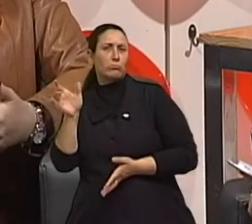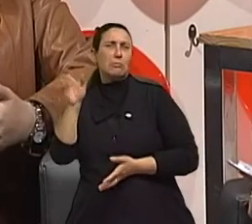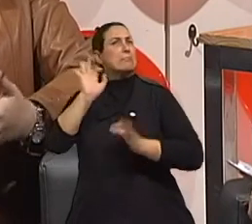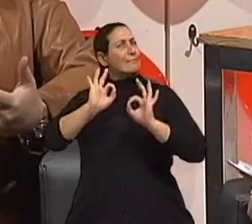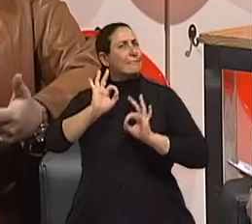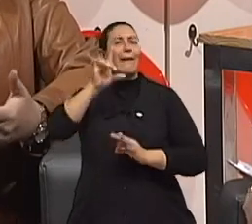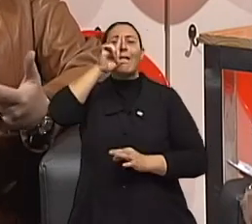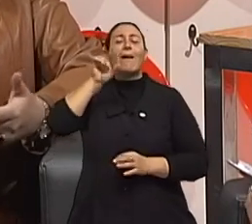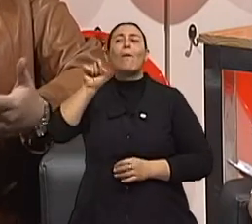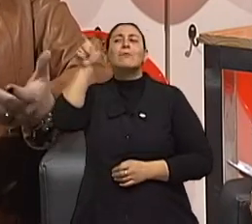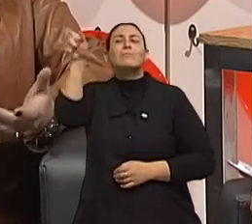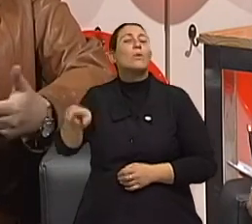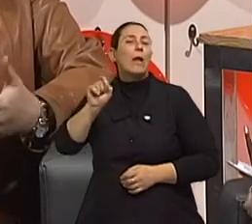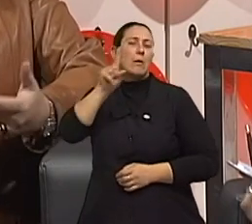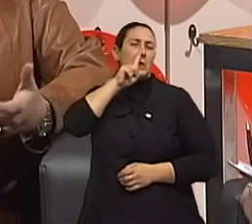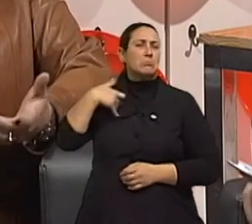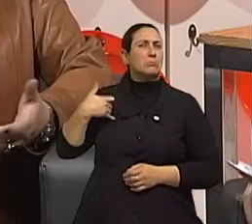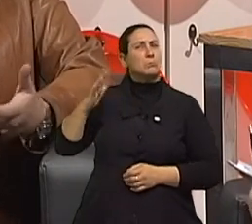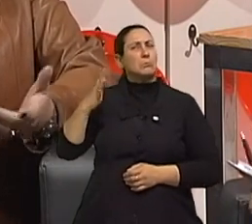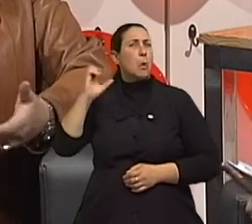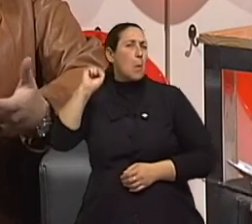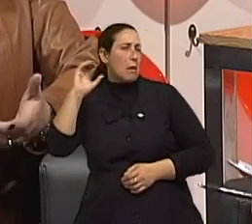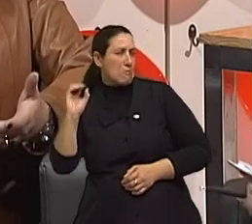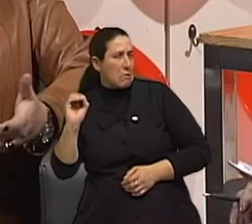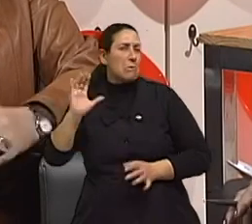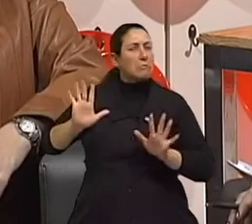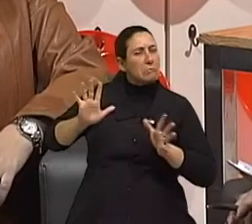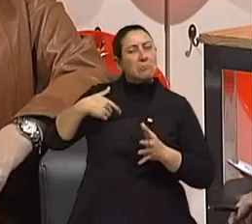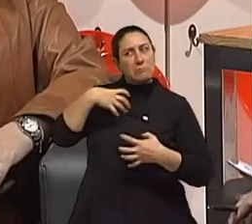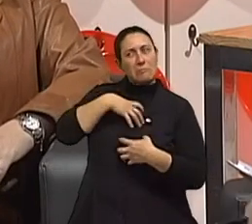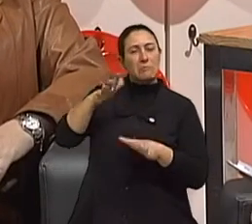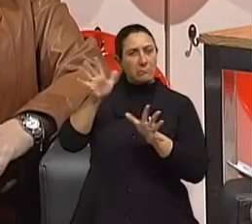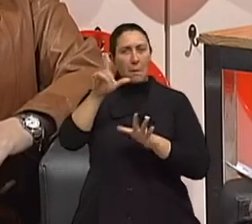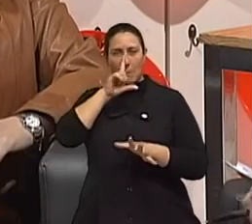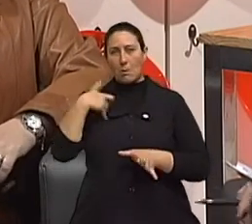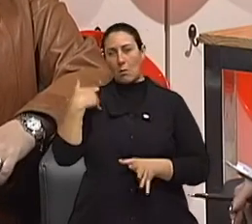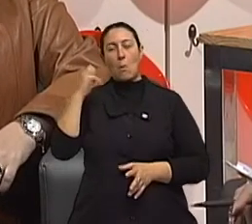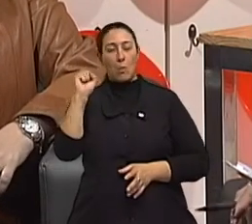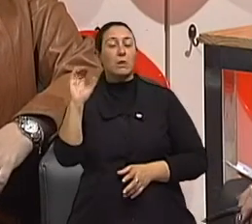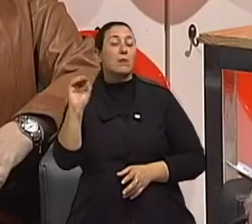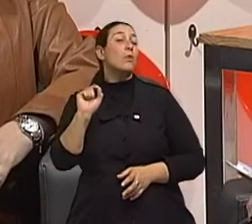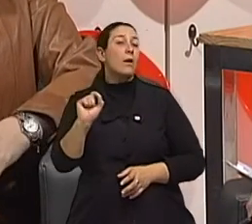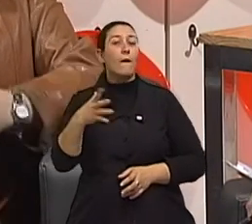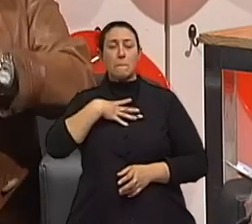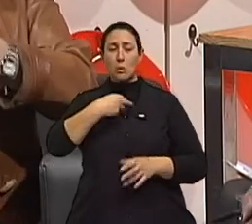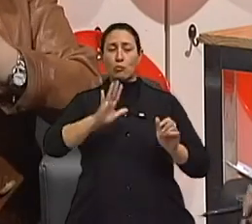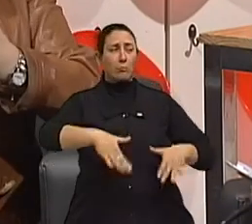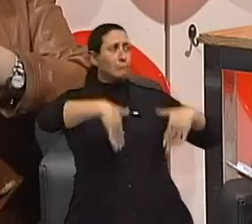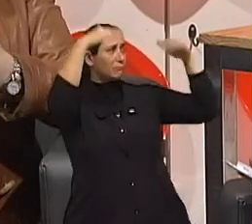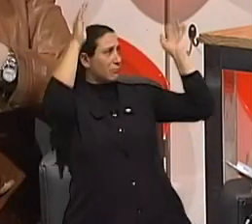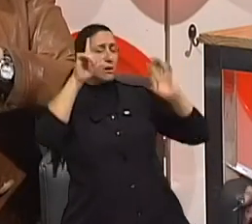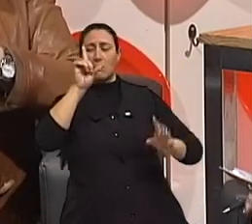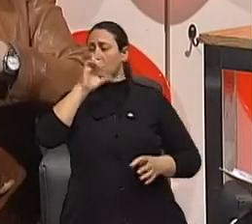tinha os seus 80 ou perto disso, pressupõe-se, né? Os filhos já crescidos, então,